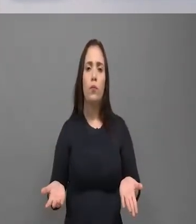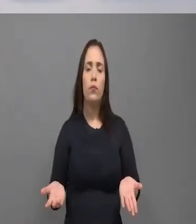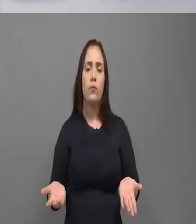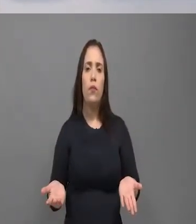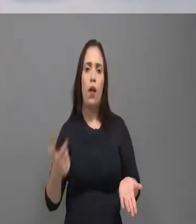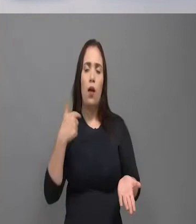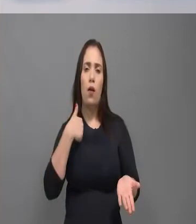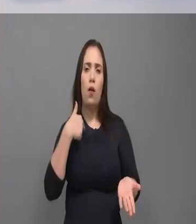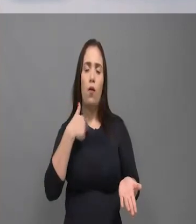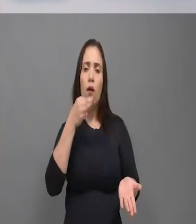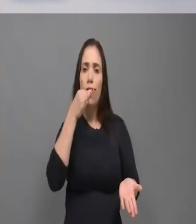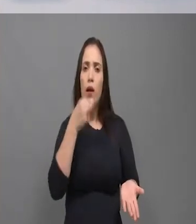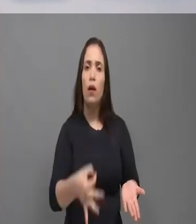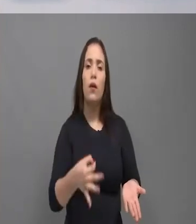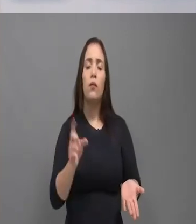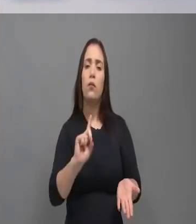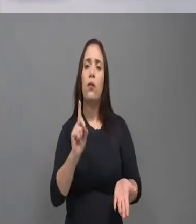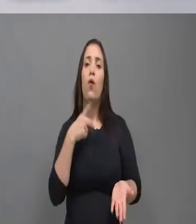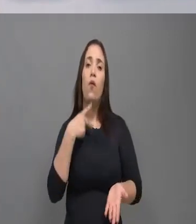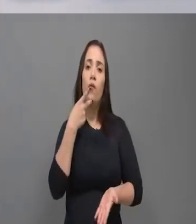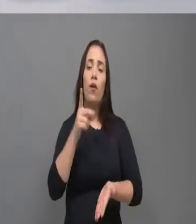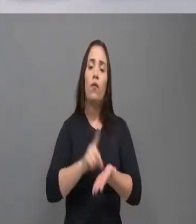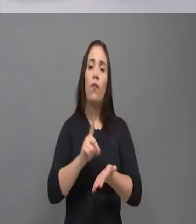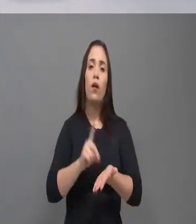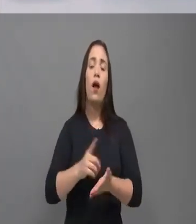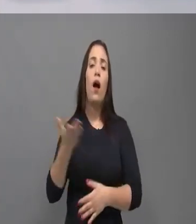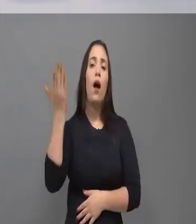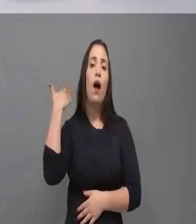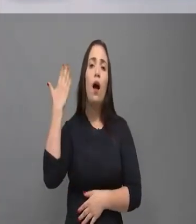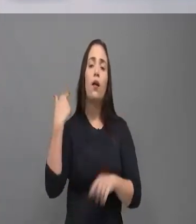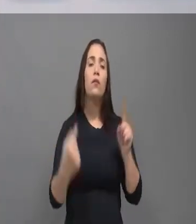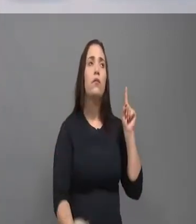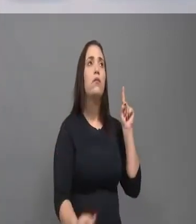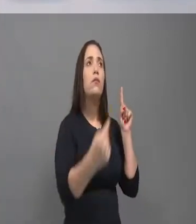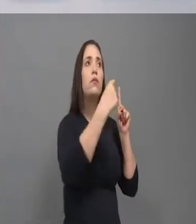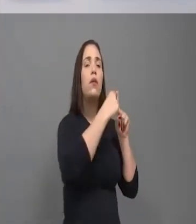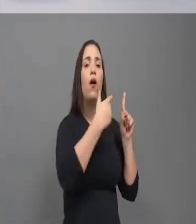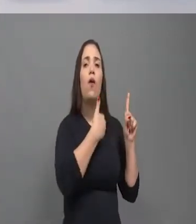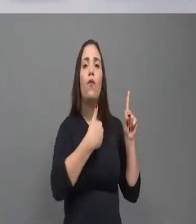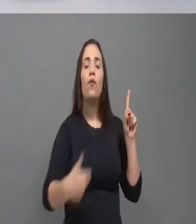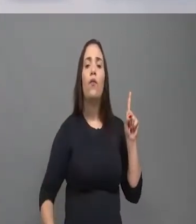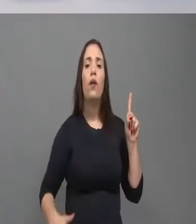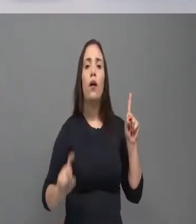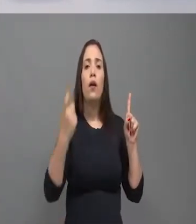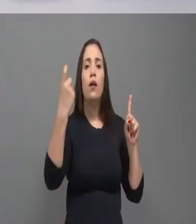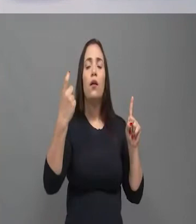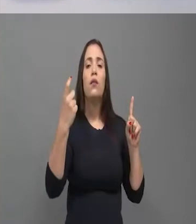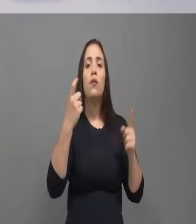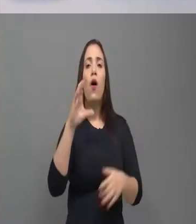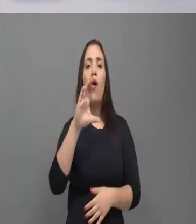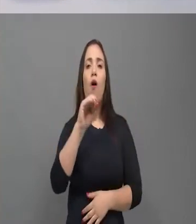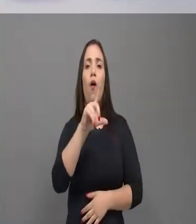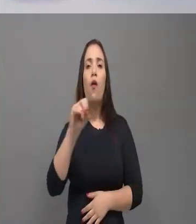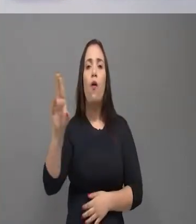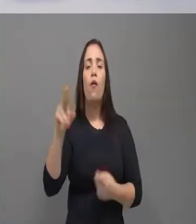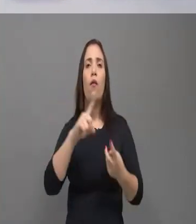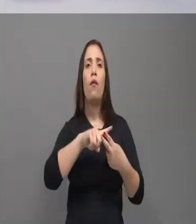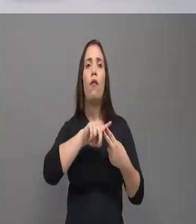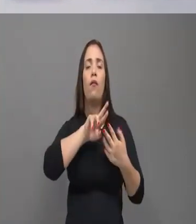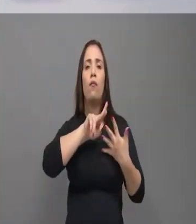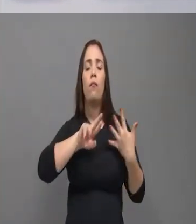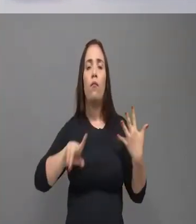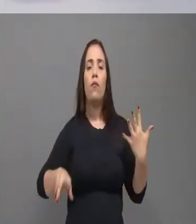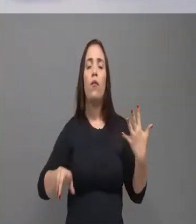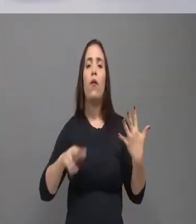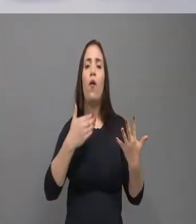governador, Dilma, nem Lula, nem Lula de novo, nem Fernando Henrique, não se preocuparam de criar um Fundo Nacional